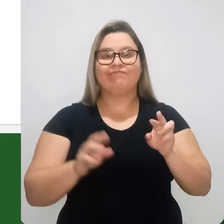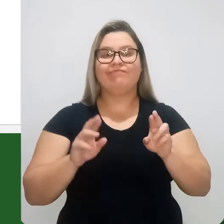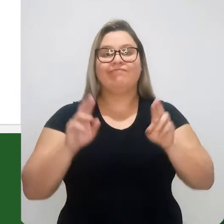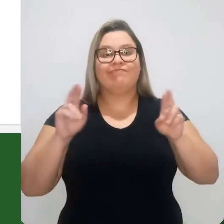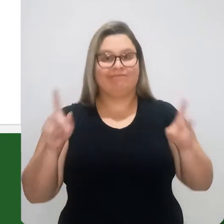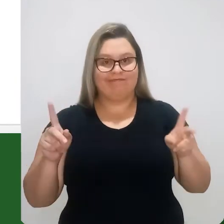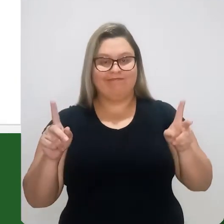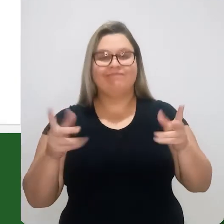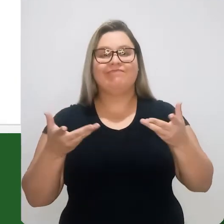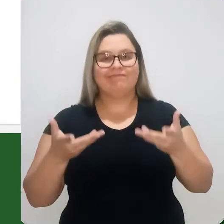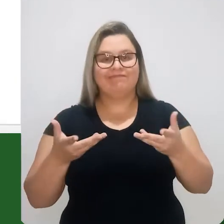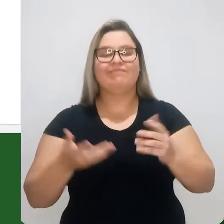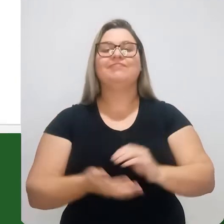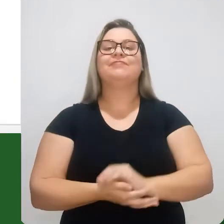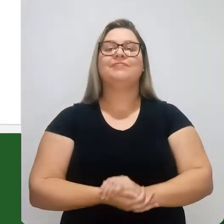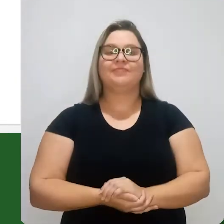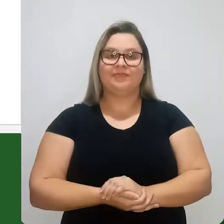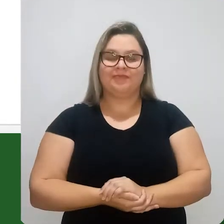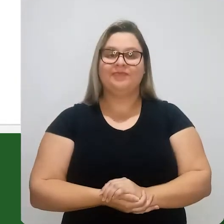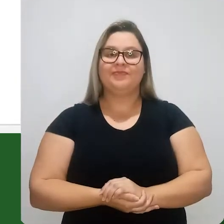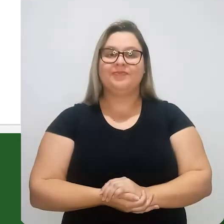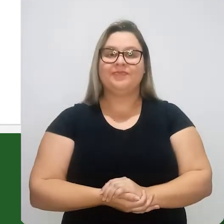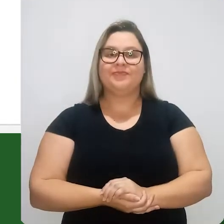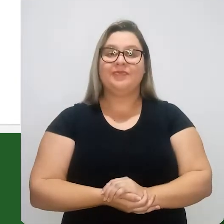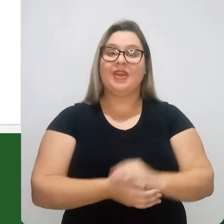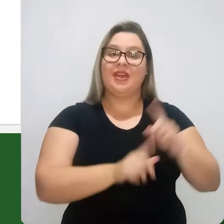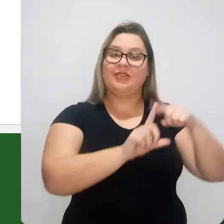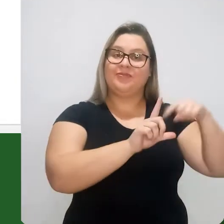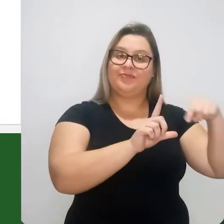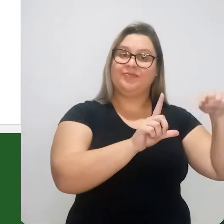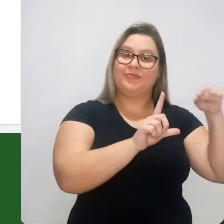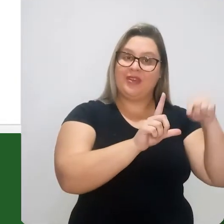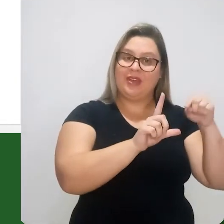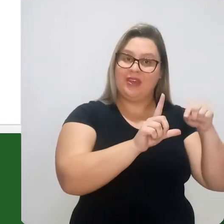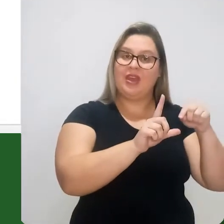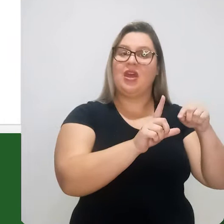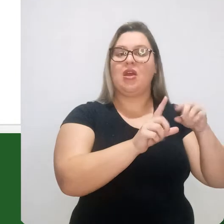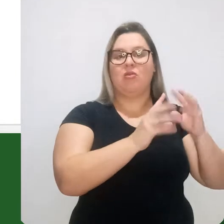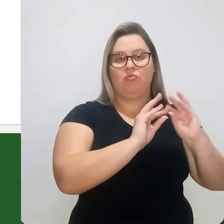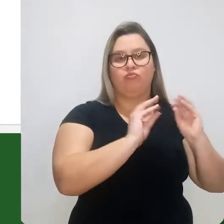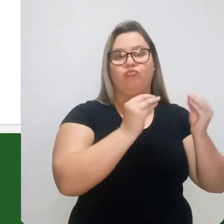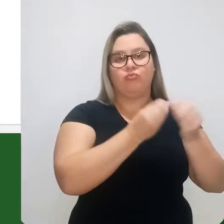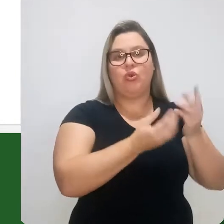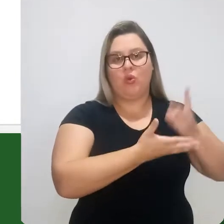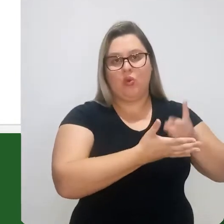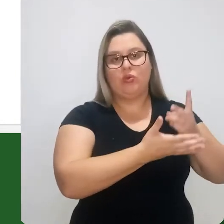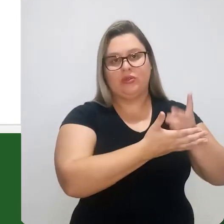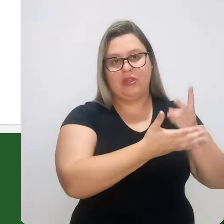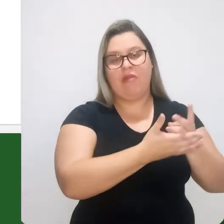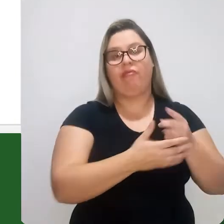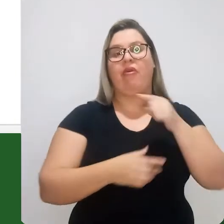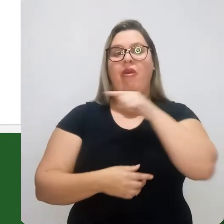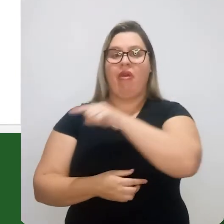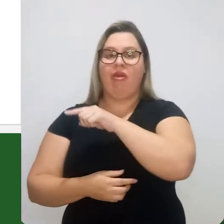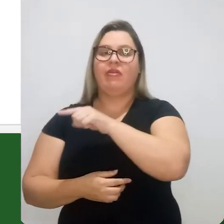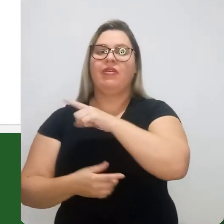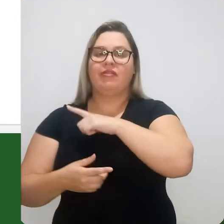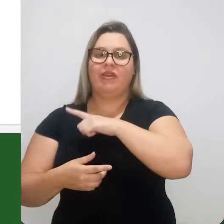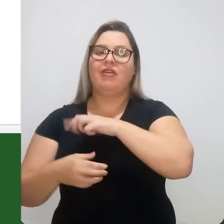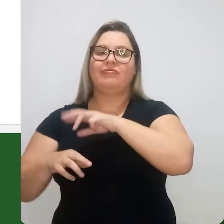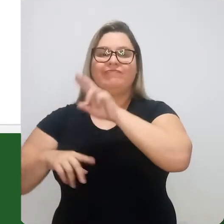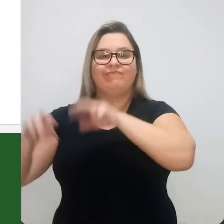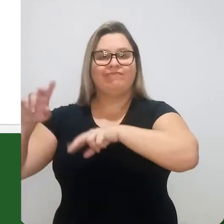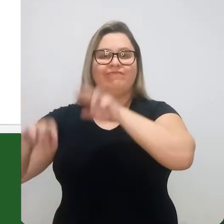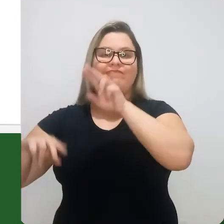composições constantes para este diagrama. Diferente deste daqui, que nós temos várias composições aqui, então,